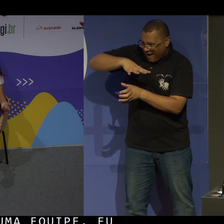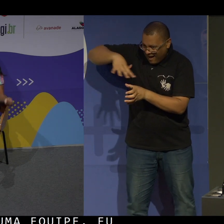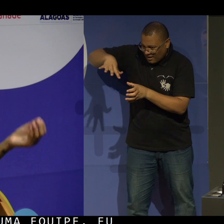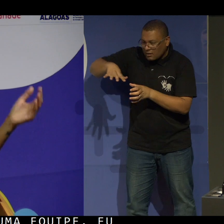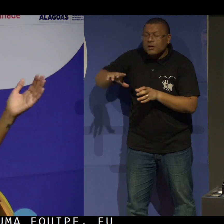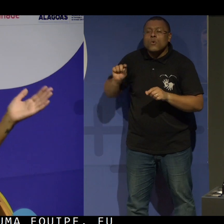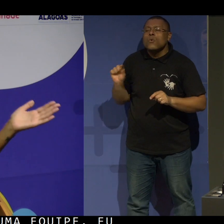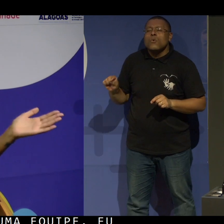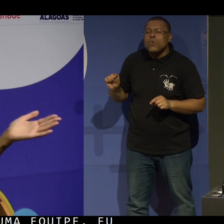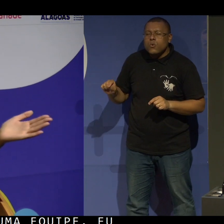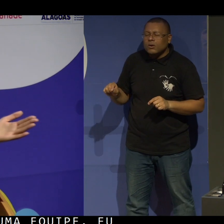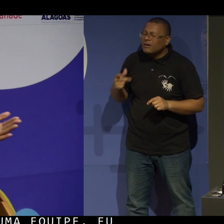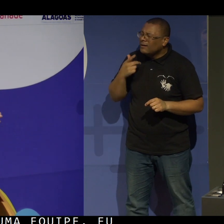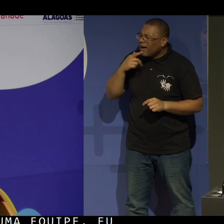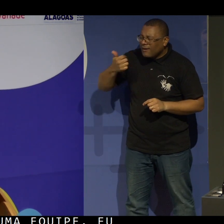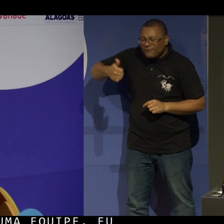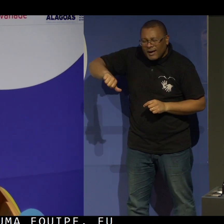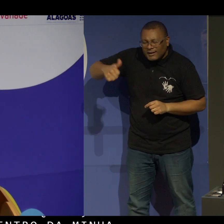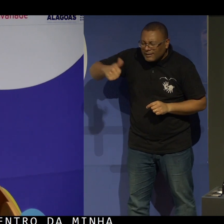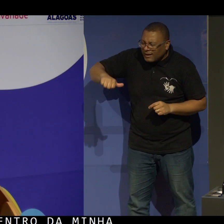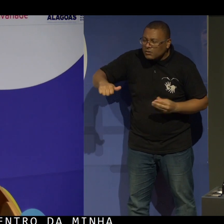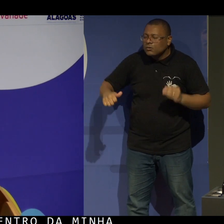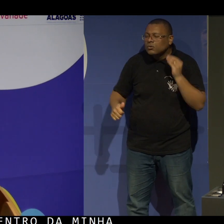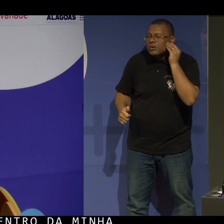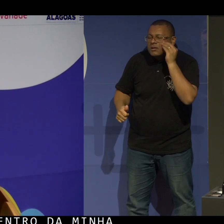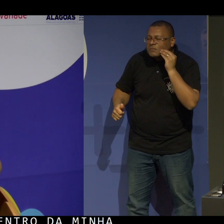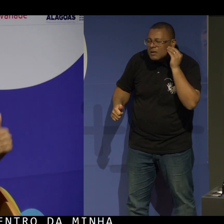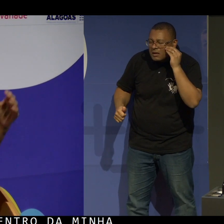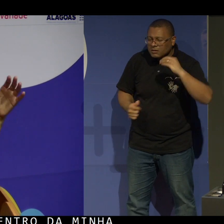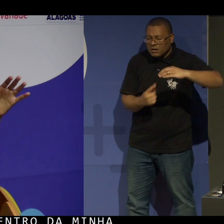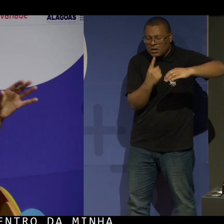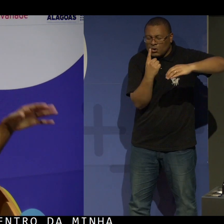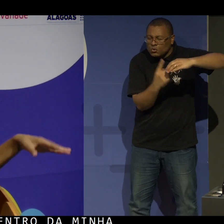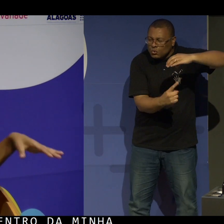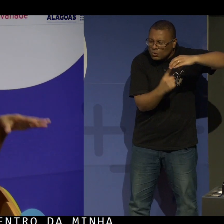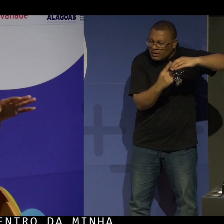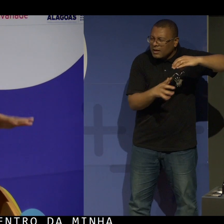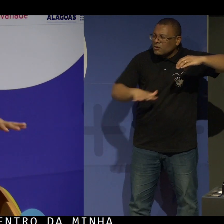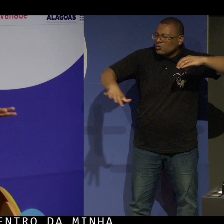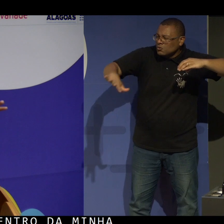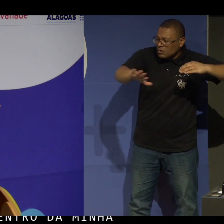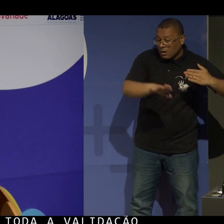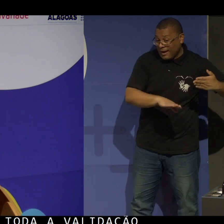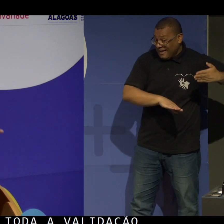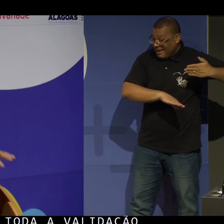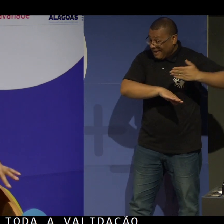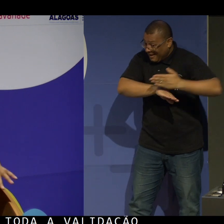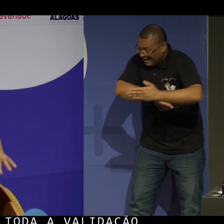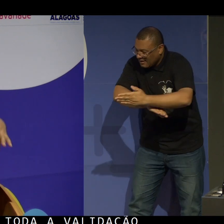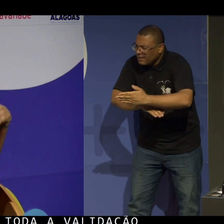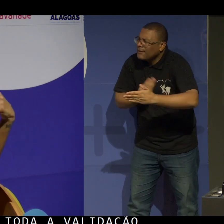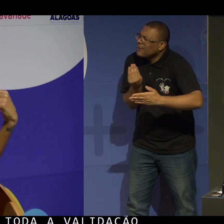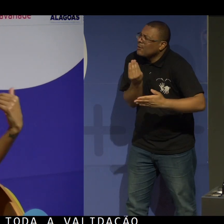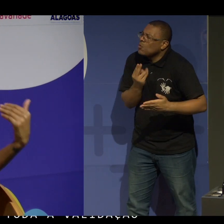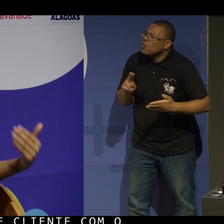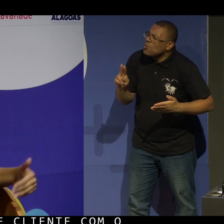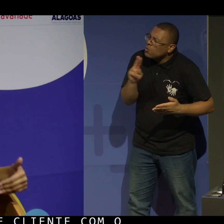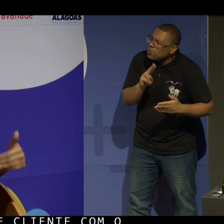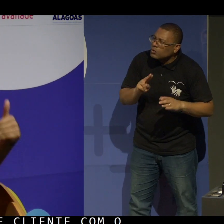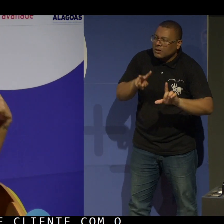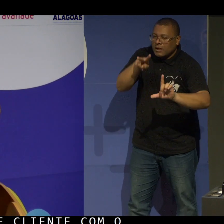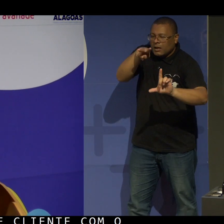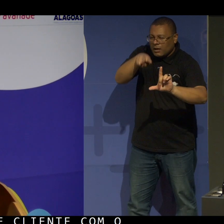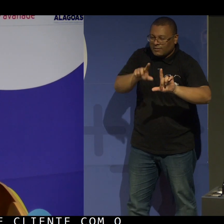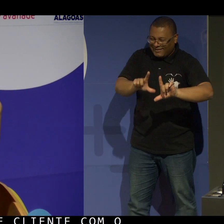fazem toda a validação da jornada desse cliente com o cenário que esse cliente utilizaria, com leitores de